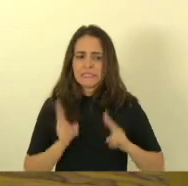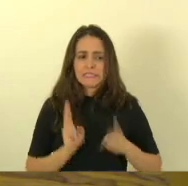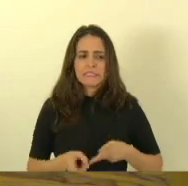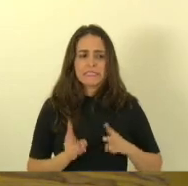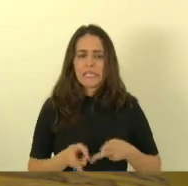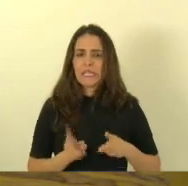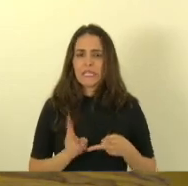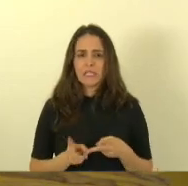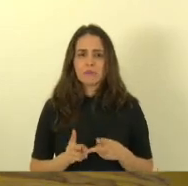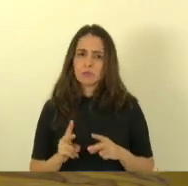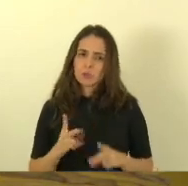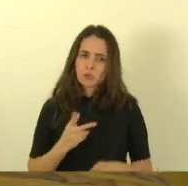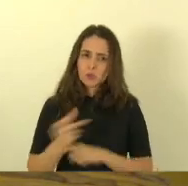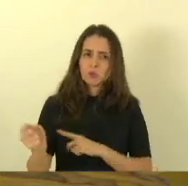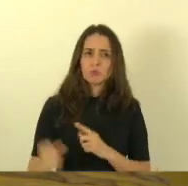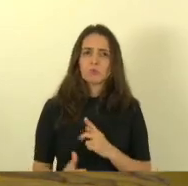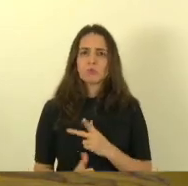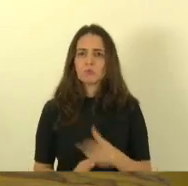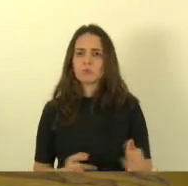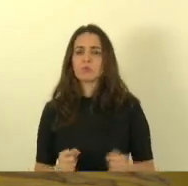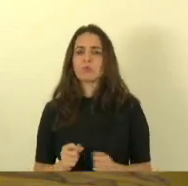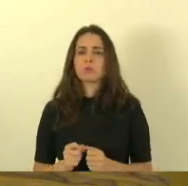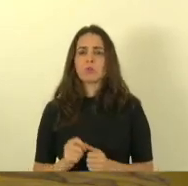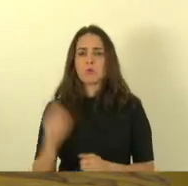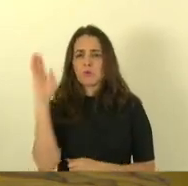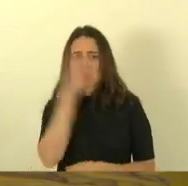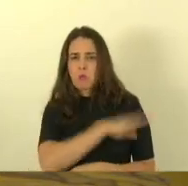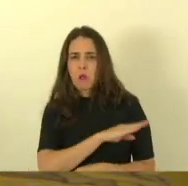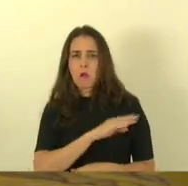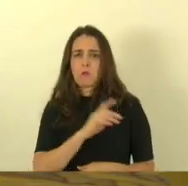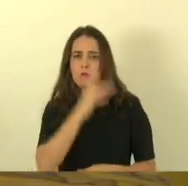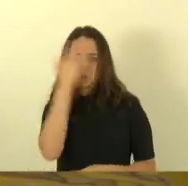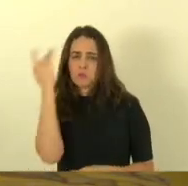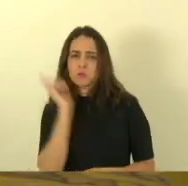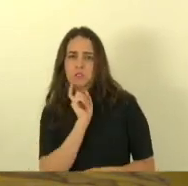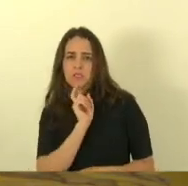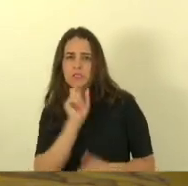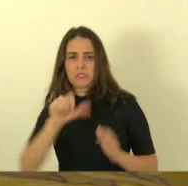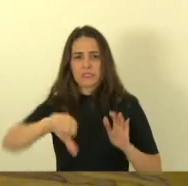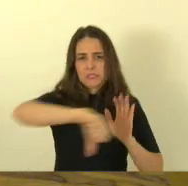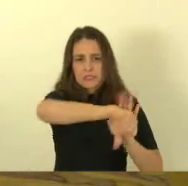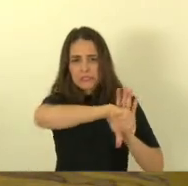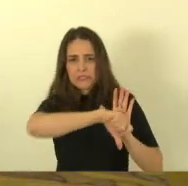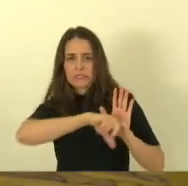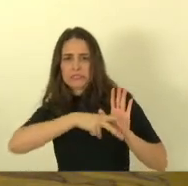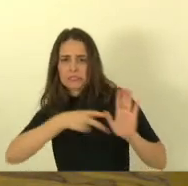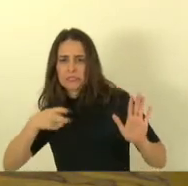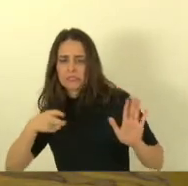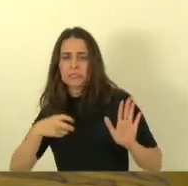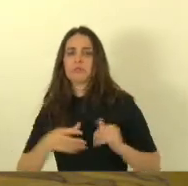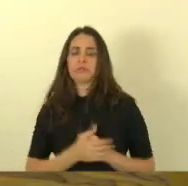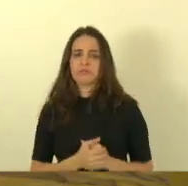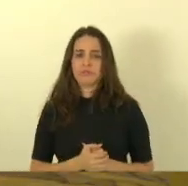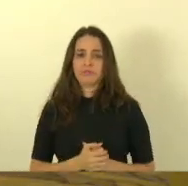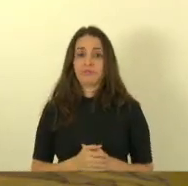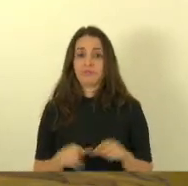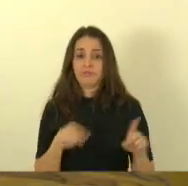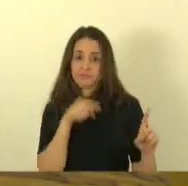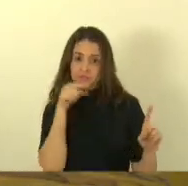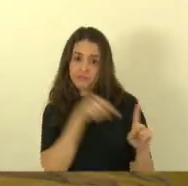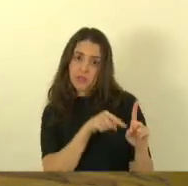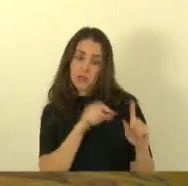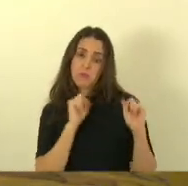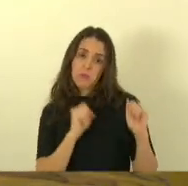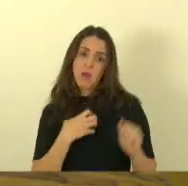criminalidade aterrorizar o município de Serra talvez até essa pessoa deve ter